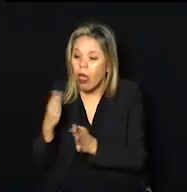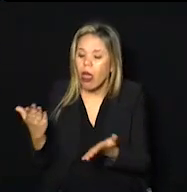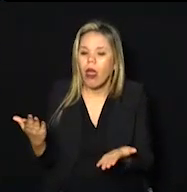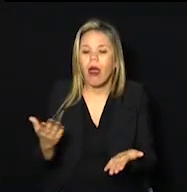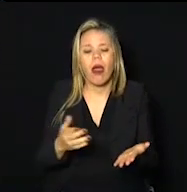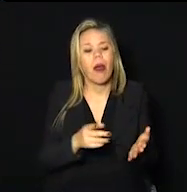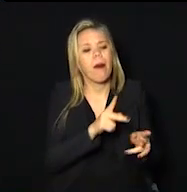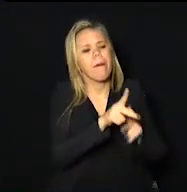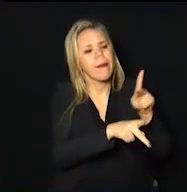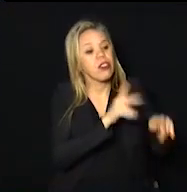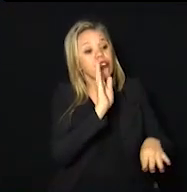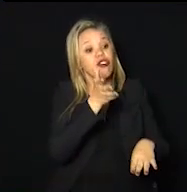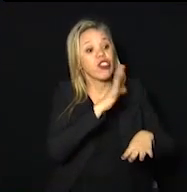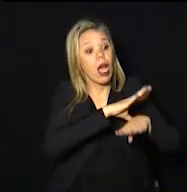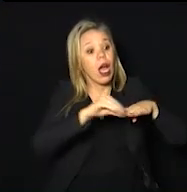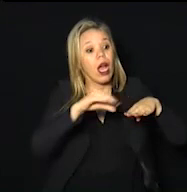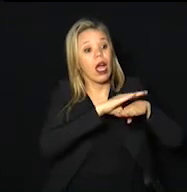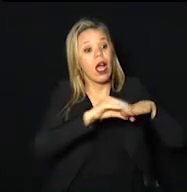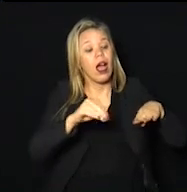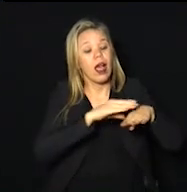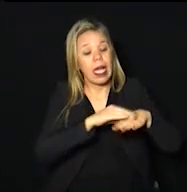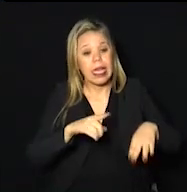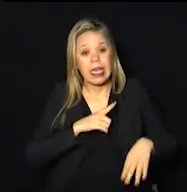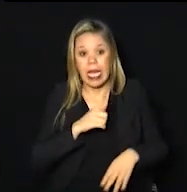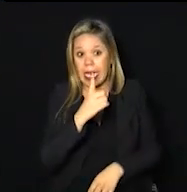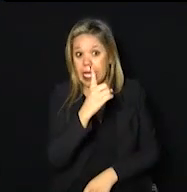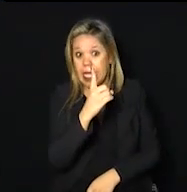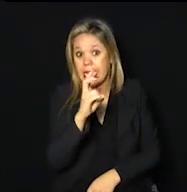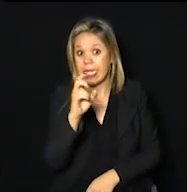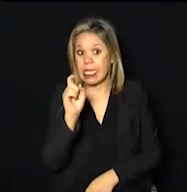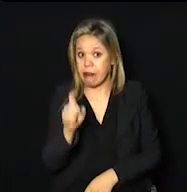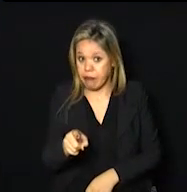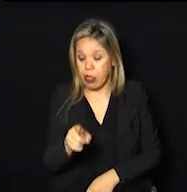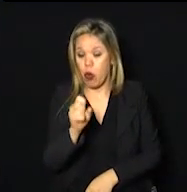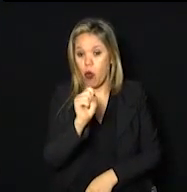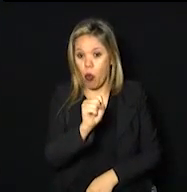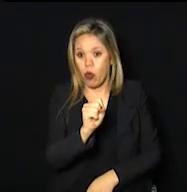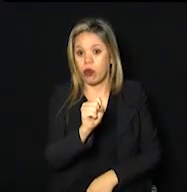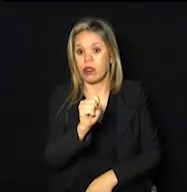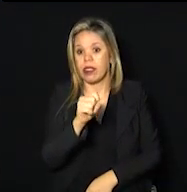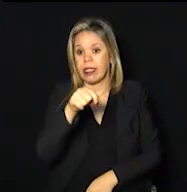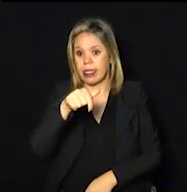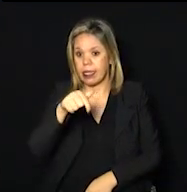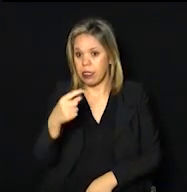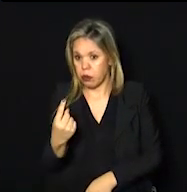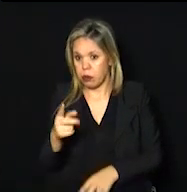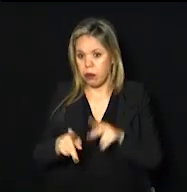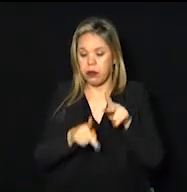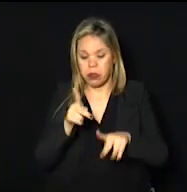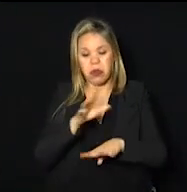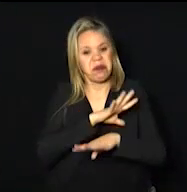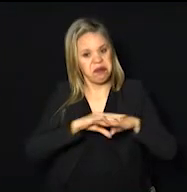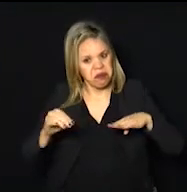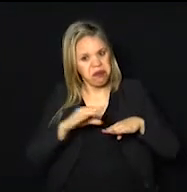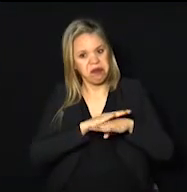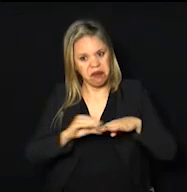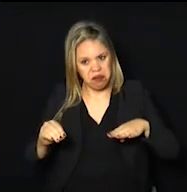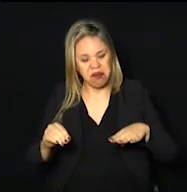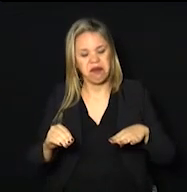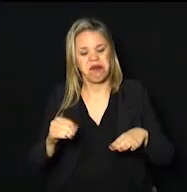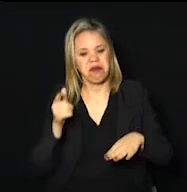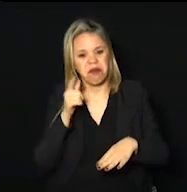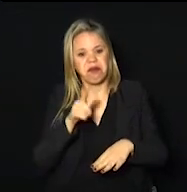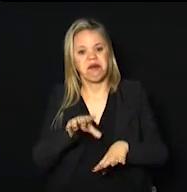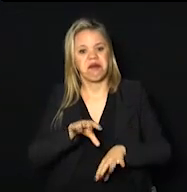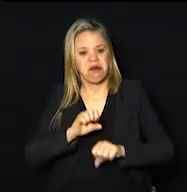Pessoas recuperadas. Nós temos 15.871 pessoas que tiveram a Covid